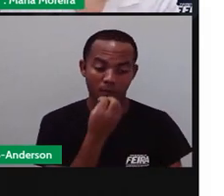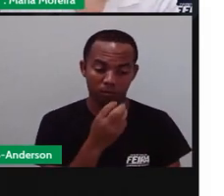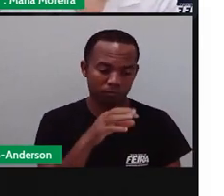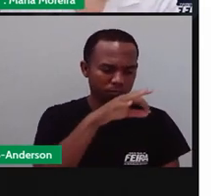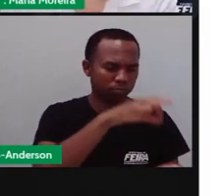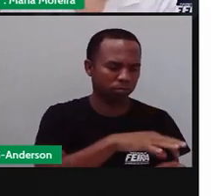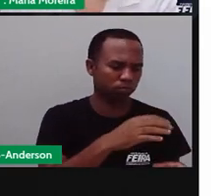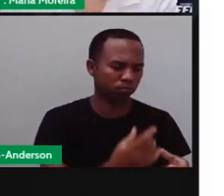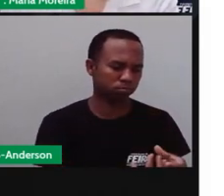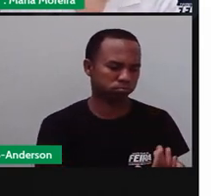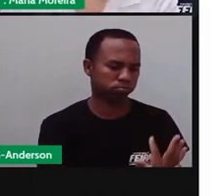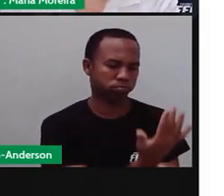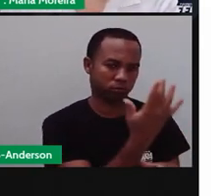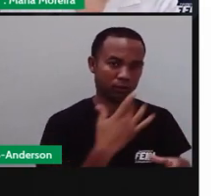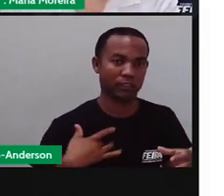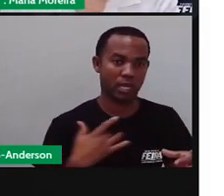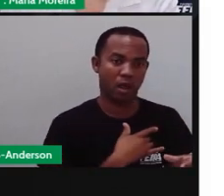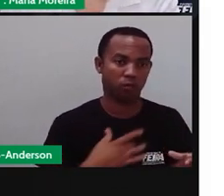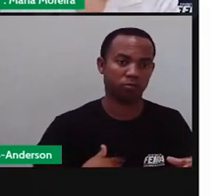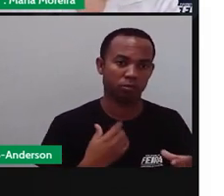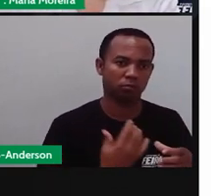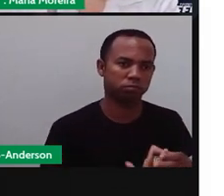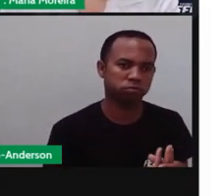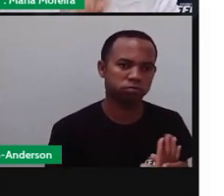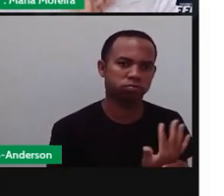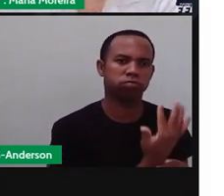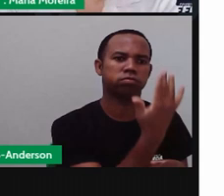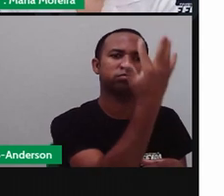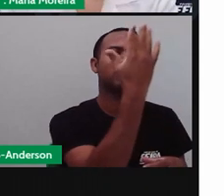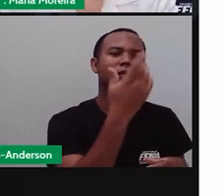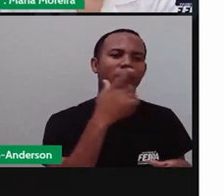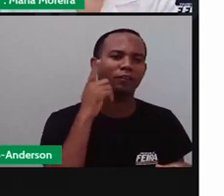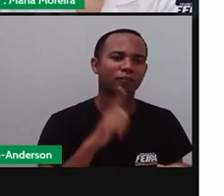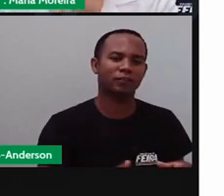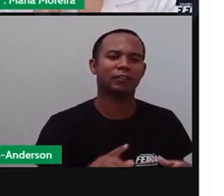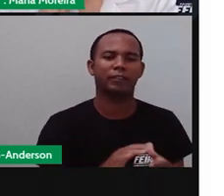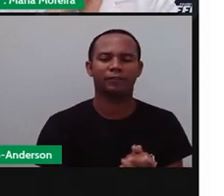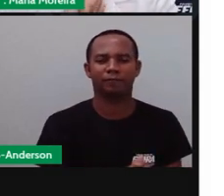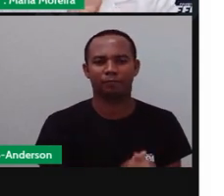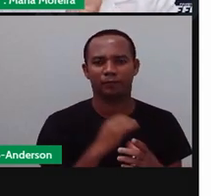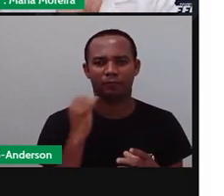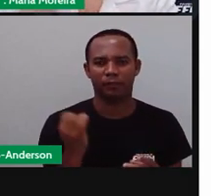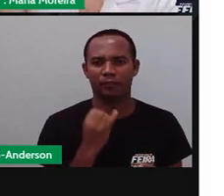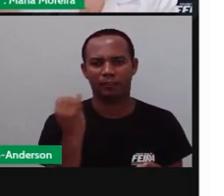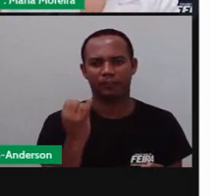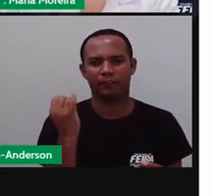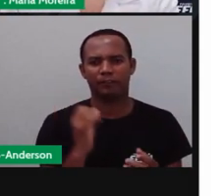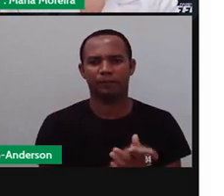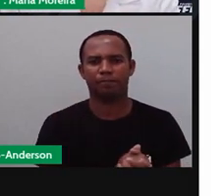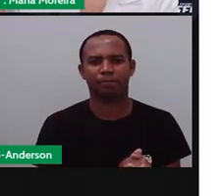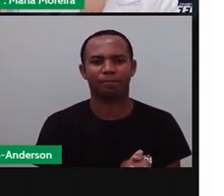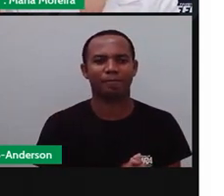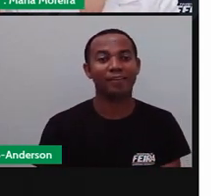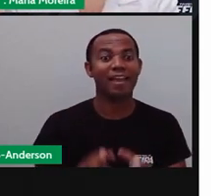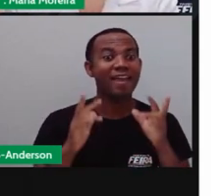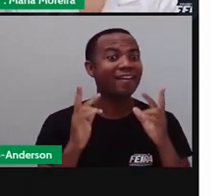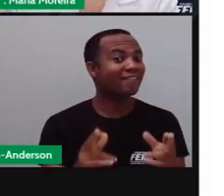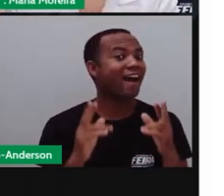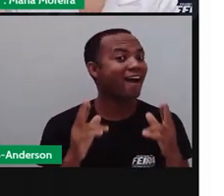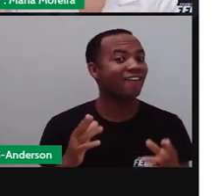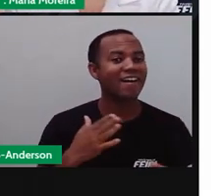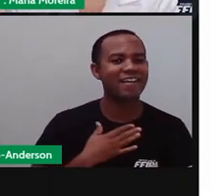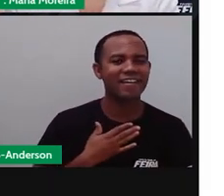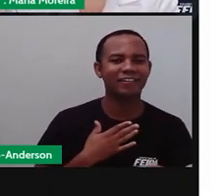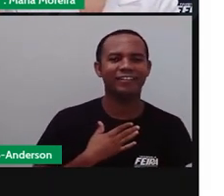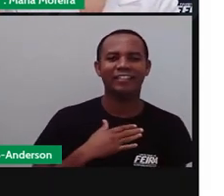não podem deixar de fazer atividade nenhuma? Não podem e não devem, né? Porque um bom aluno faz como o Anderson. O Anderson, você faz todas as